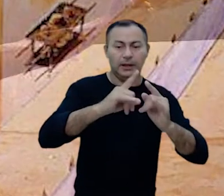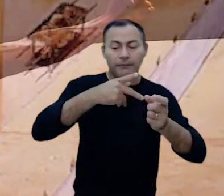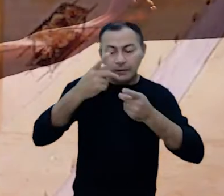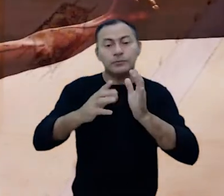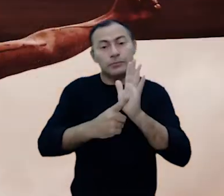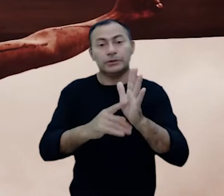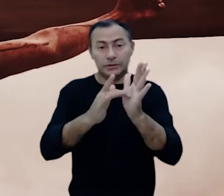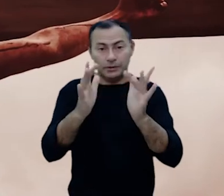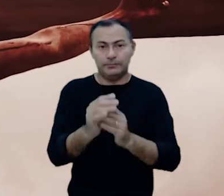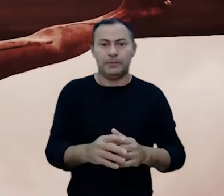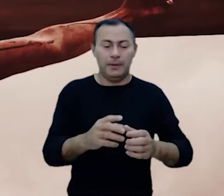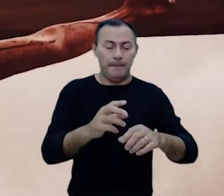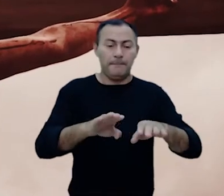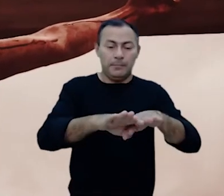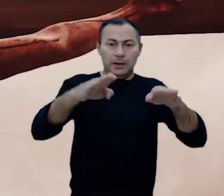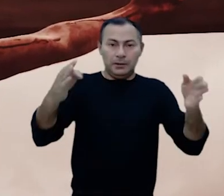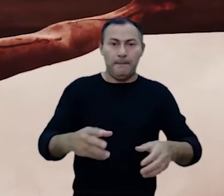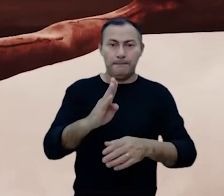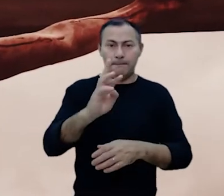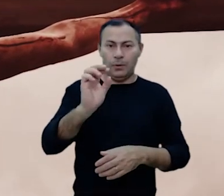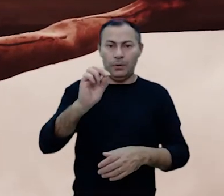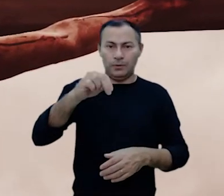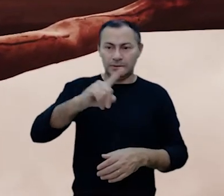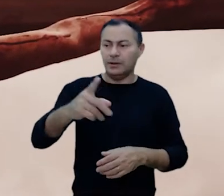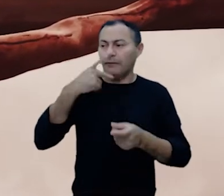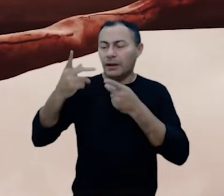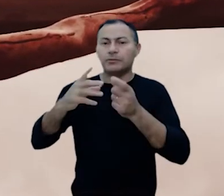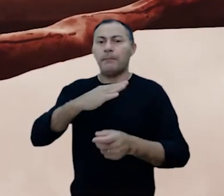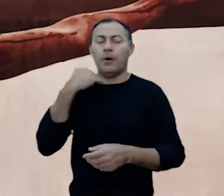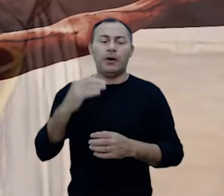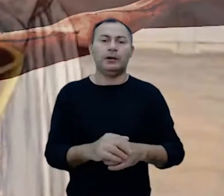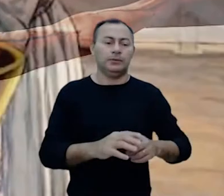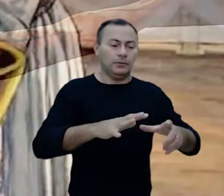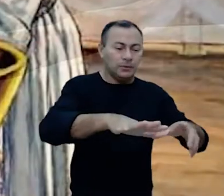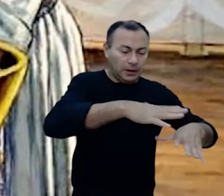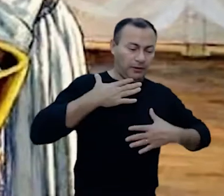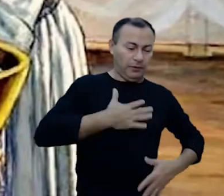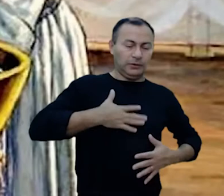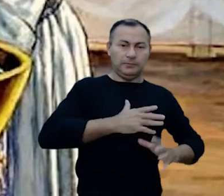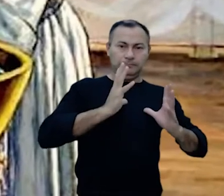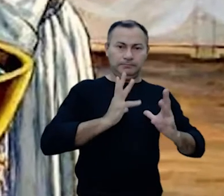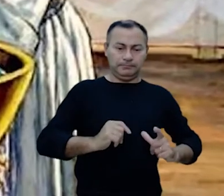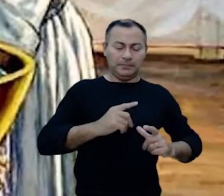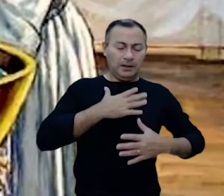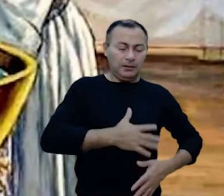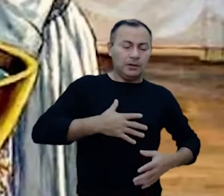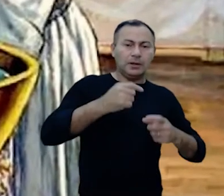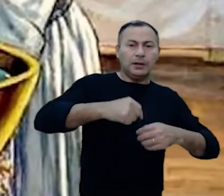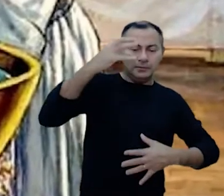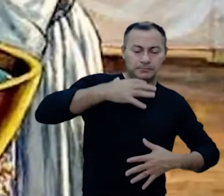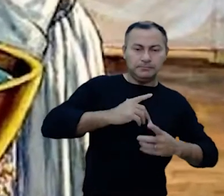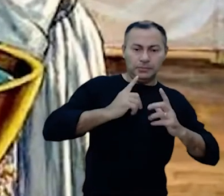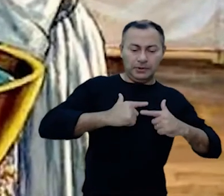Jesus. O altar de bronze retrata sua morte. O lavatório representa a lavagem. A purificação de nossos pecados, que Jesus